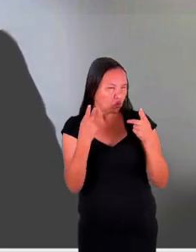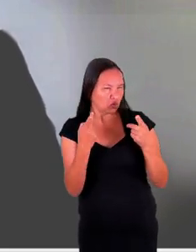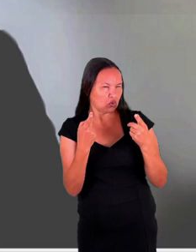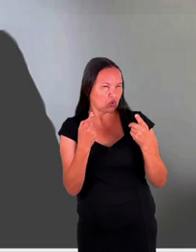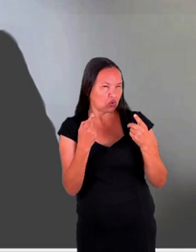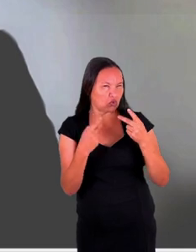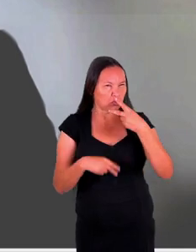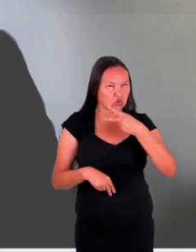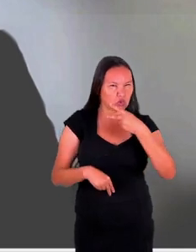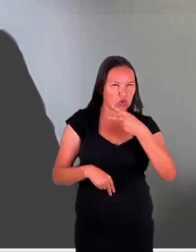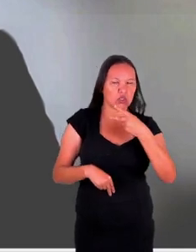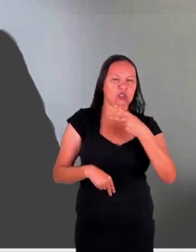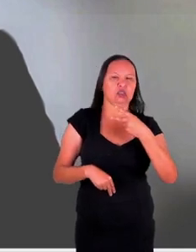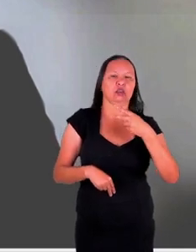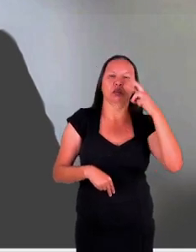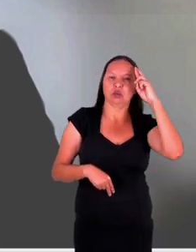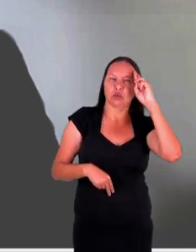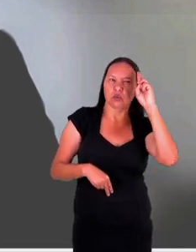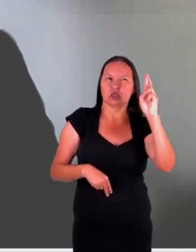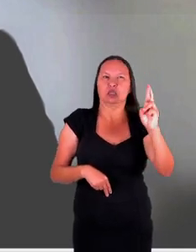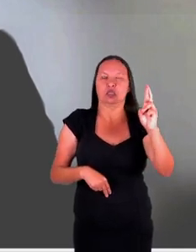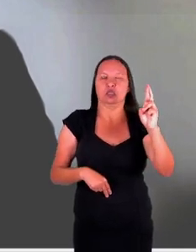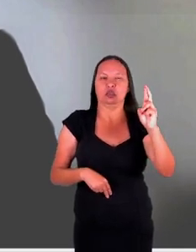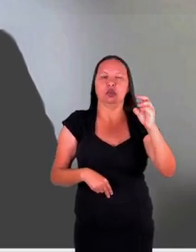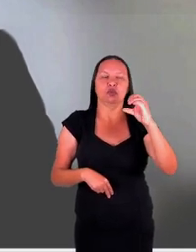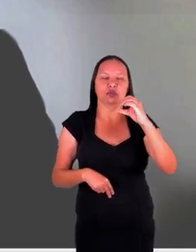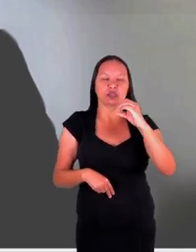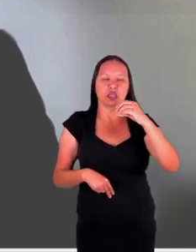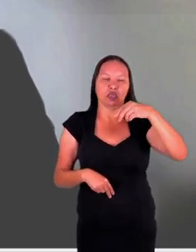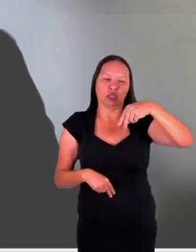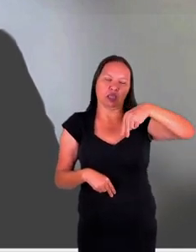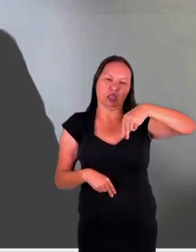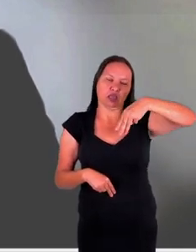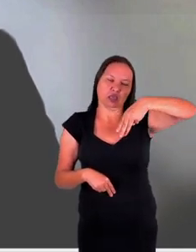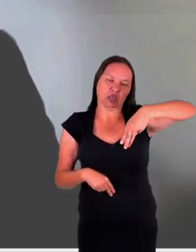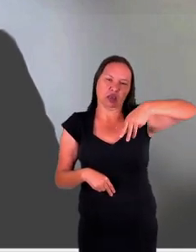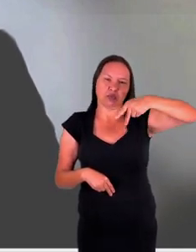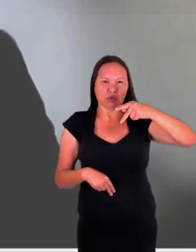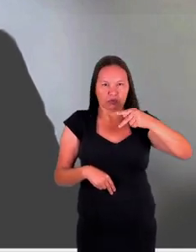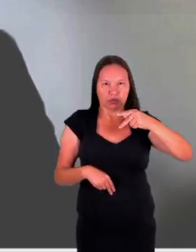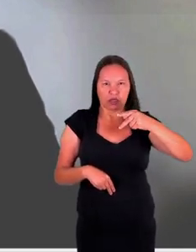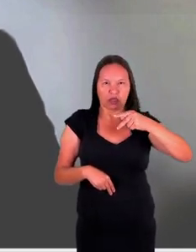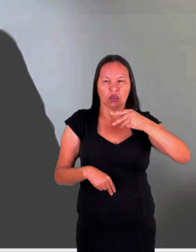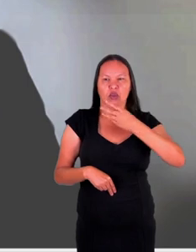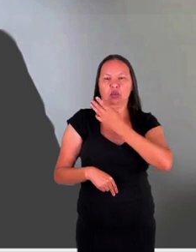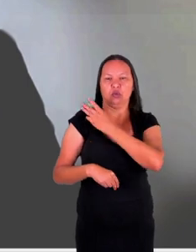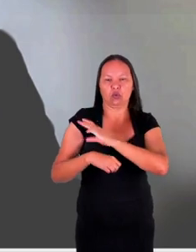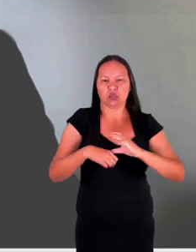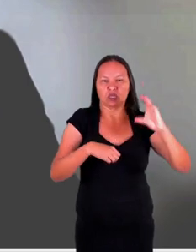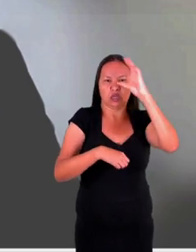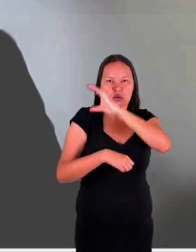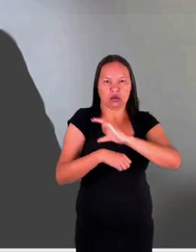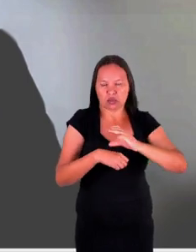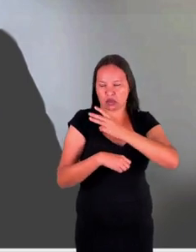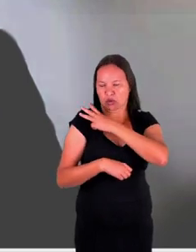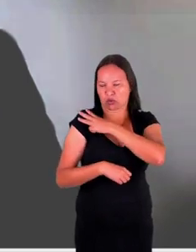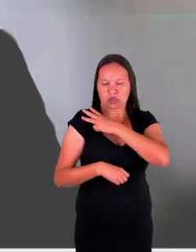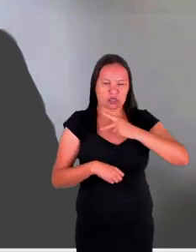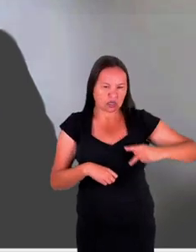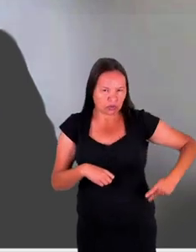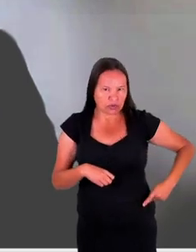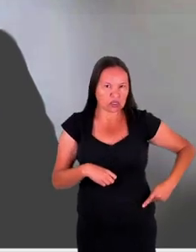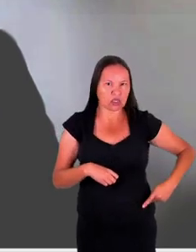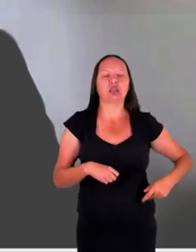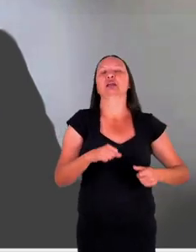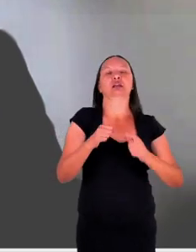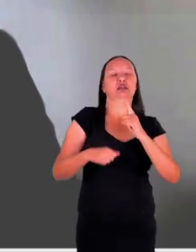tanto a resolução do próprio CNMP e a resolução do Conselho Nacional do Ministério Público, são atos que guardam